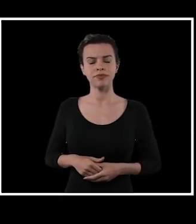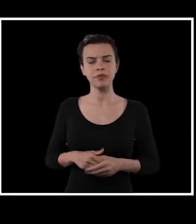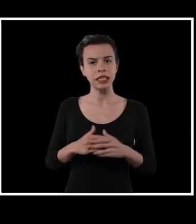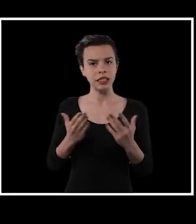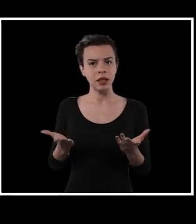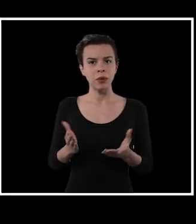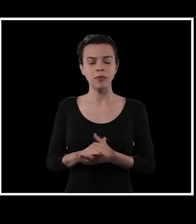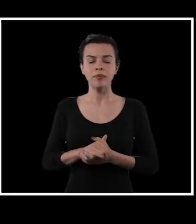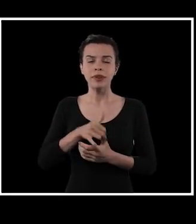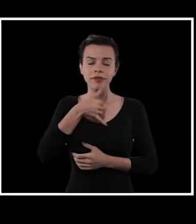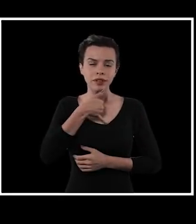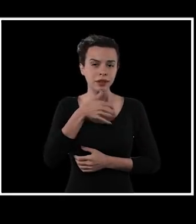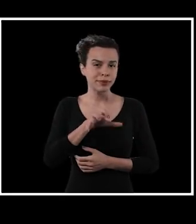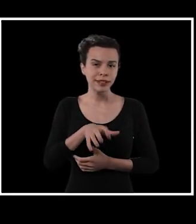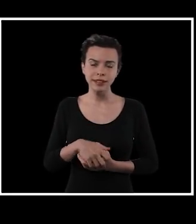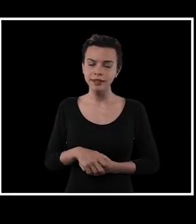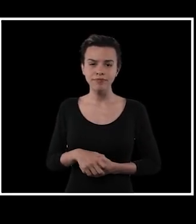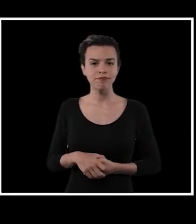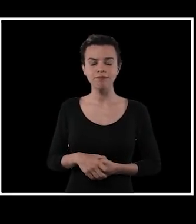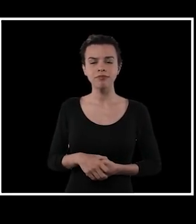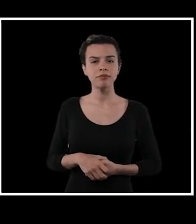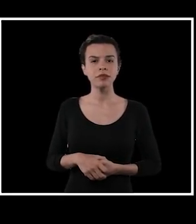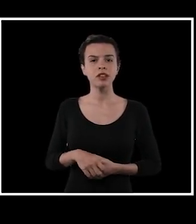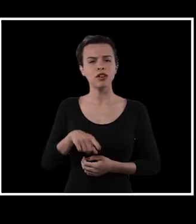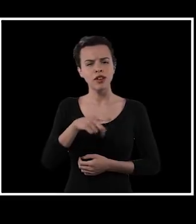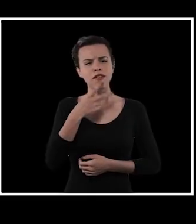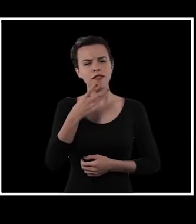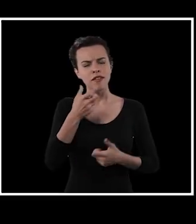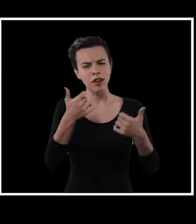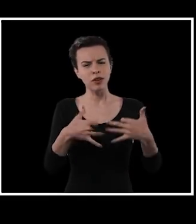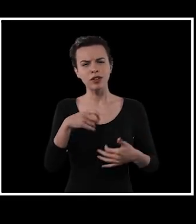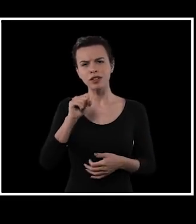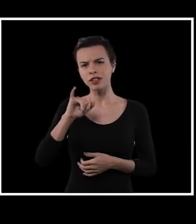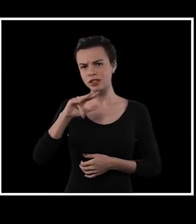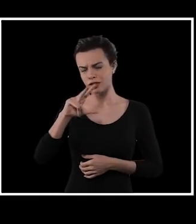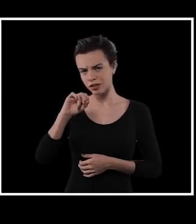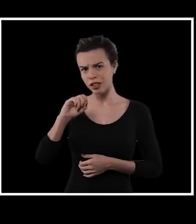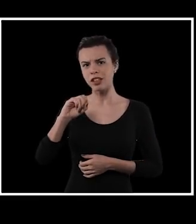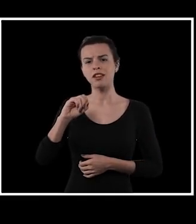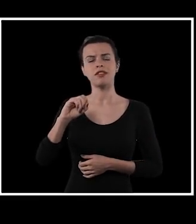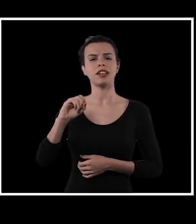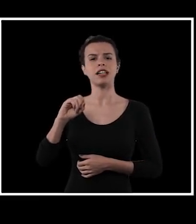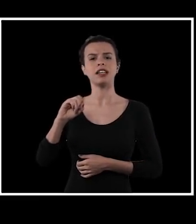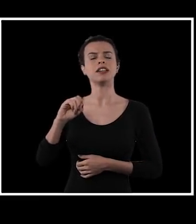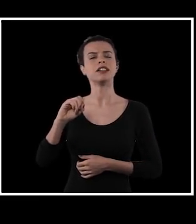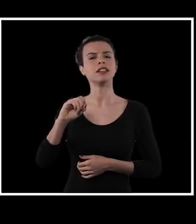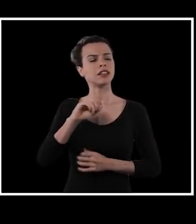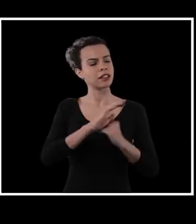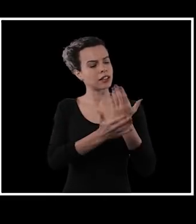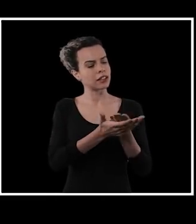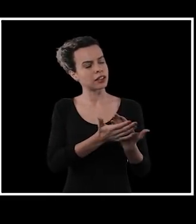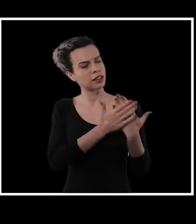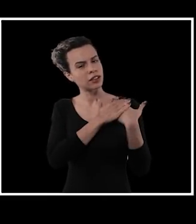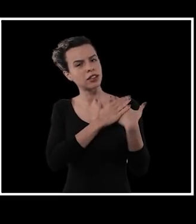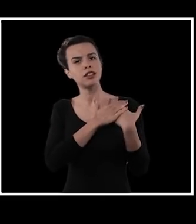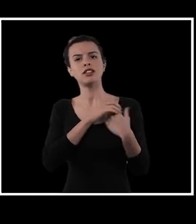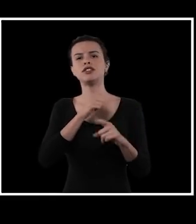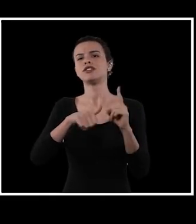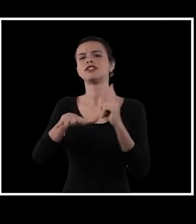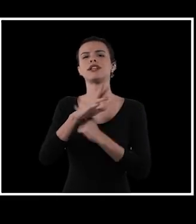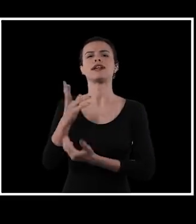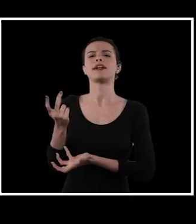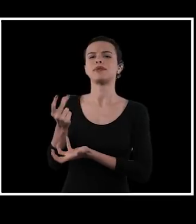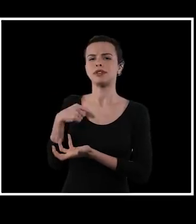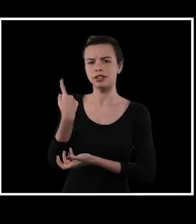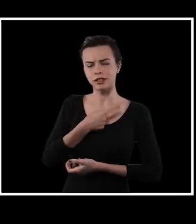Isso me deixou muito surpreso. Então, infelizmente é isso, tudo que o Silvio falou na fala dele sobre qual que a função de fato da